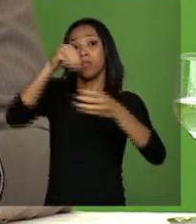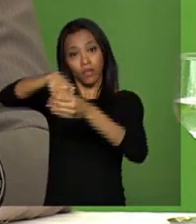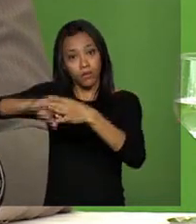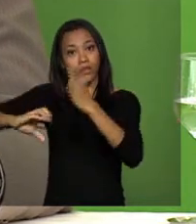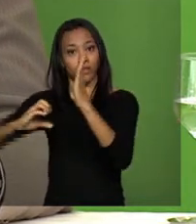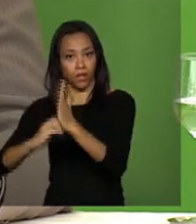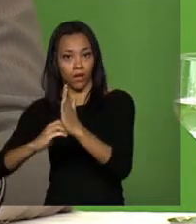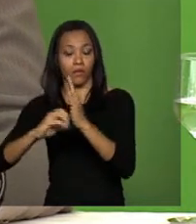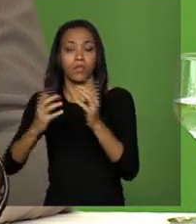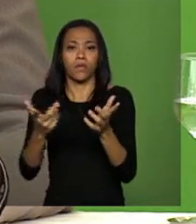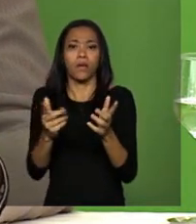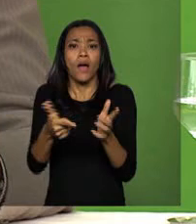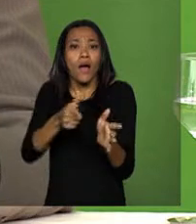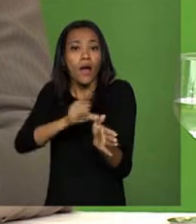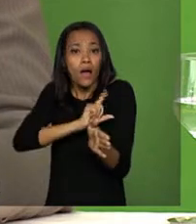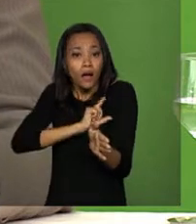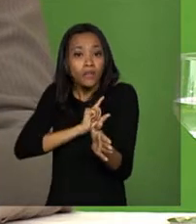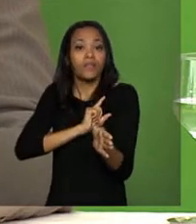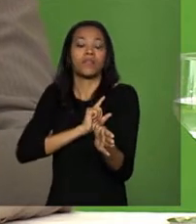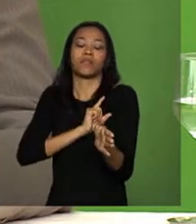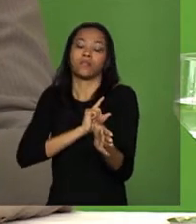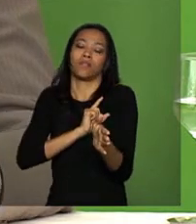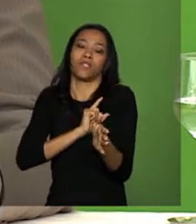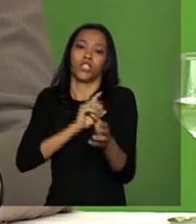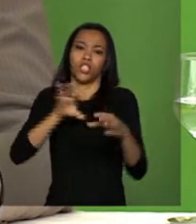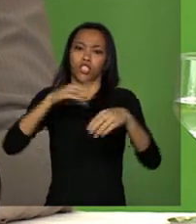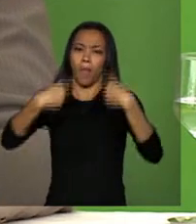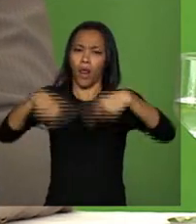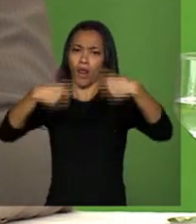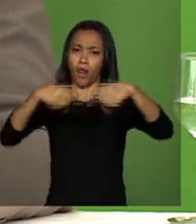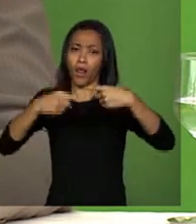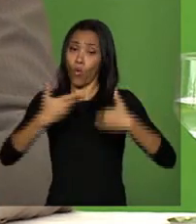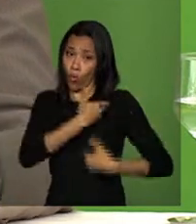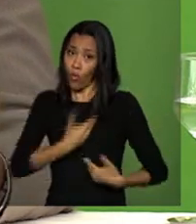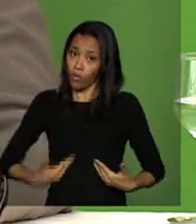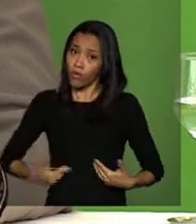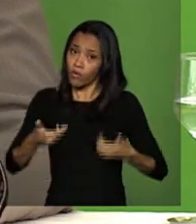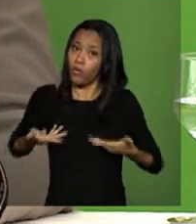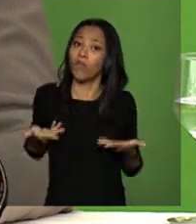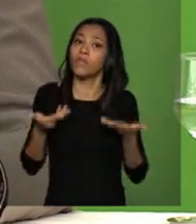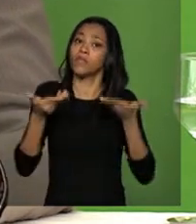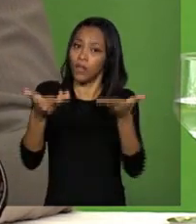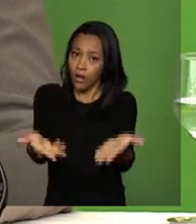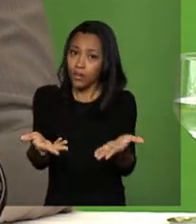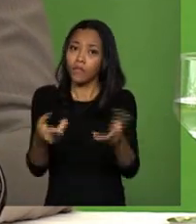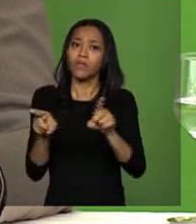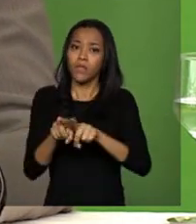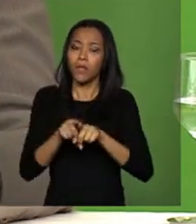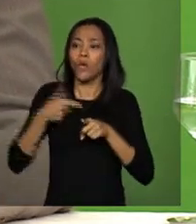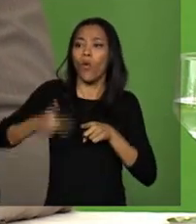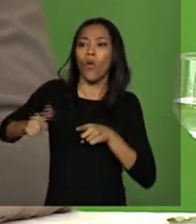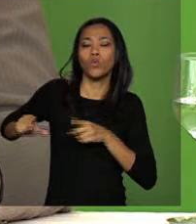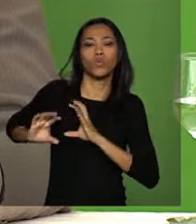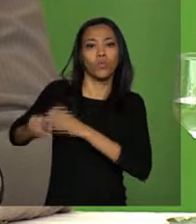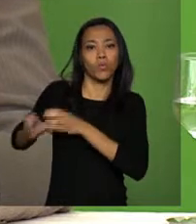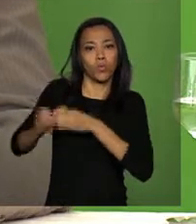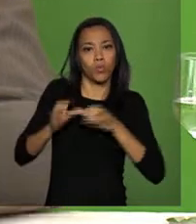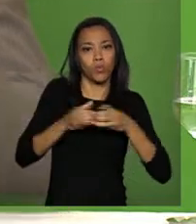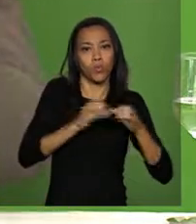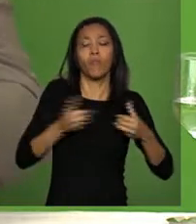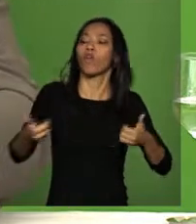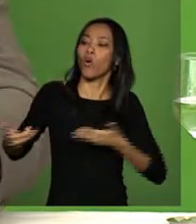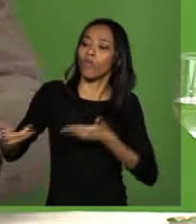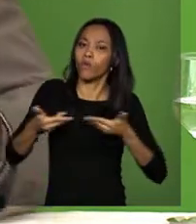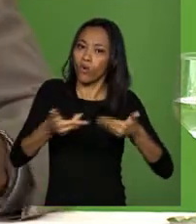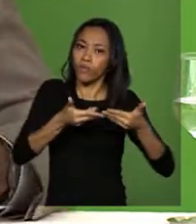projeto foi discutido na Câmara, o governo foi parte do debate como todas as outras entidades foram. O governo foi ouvido como